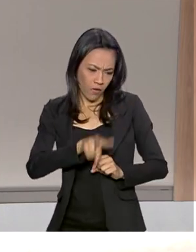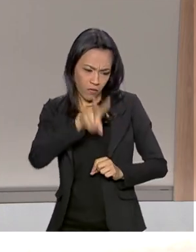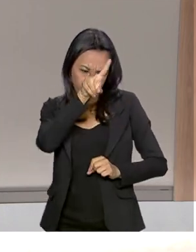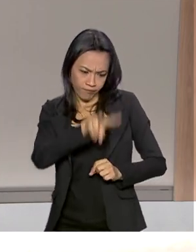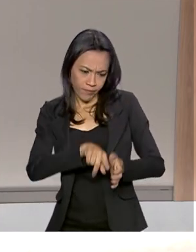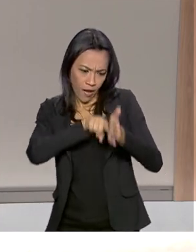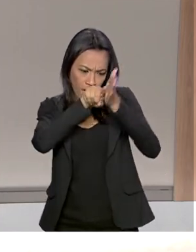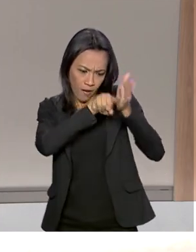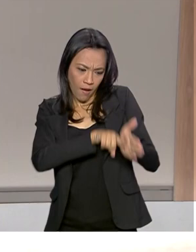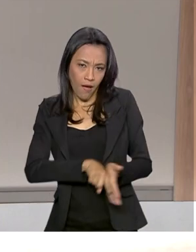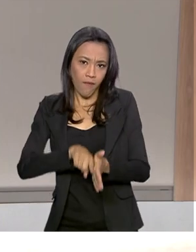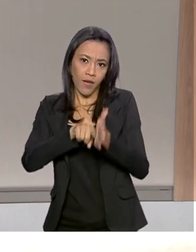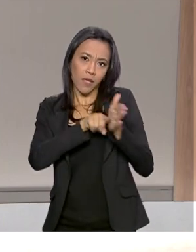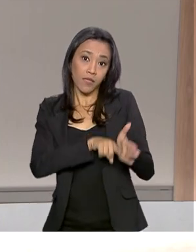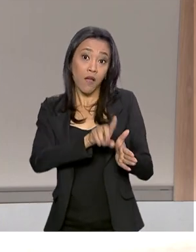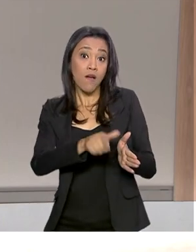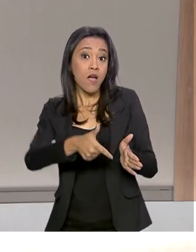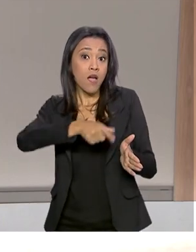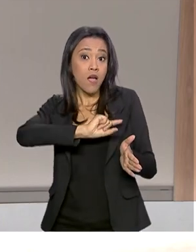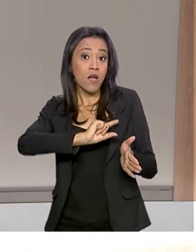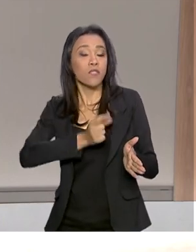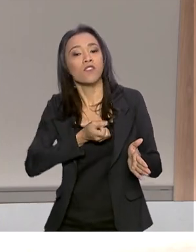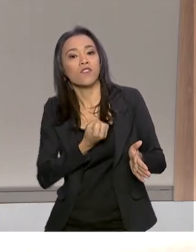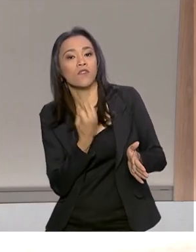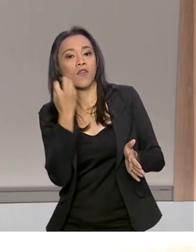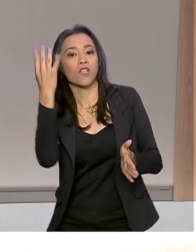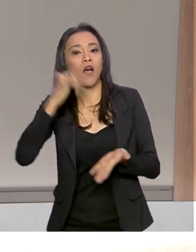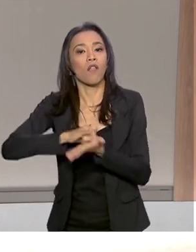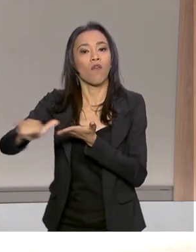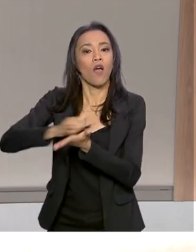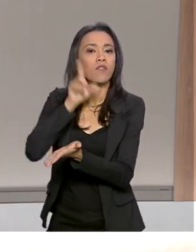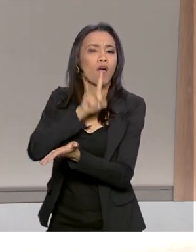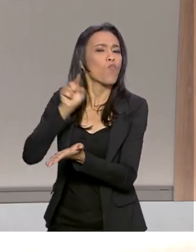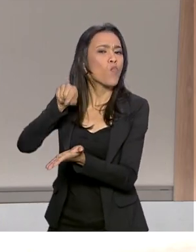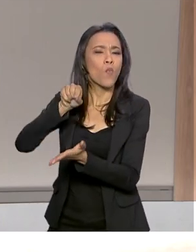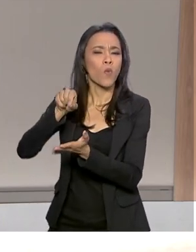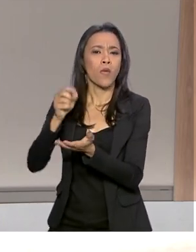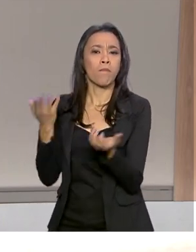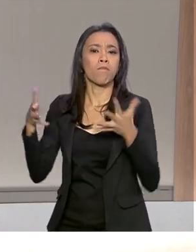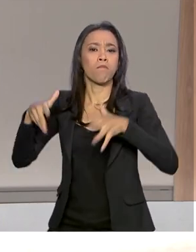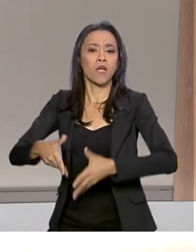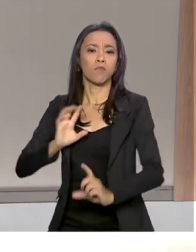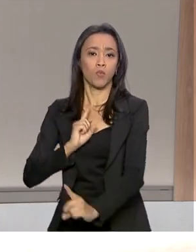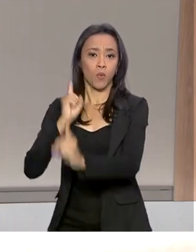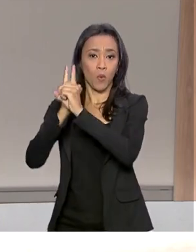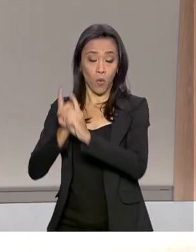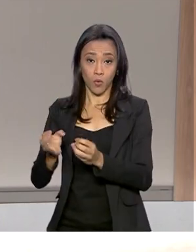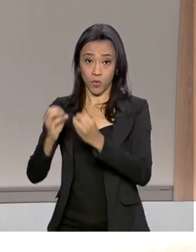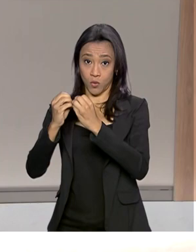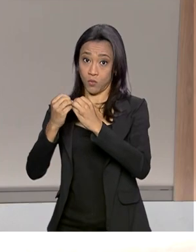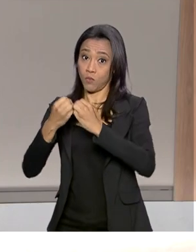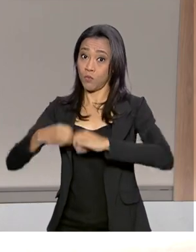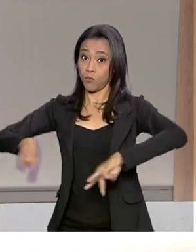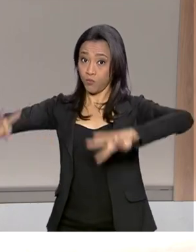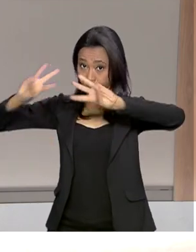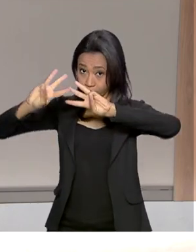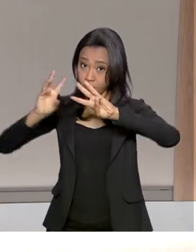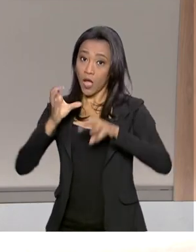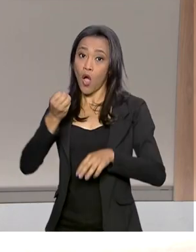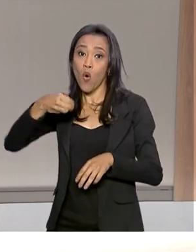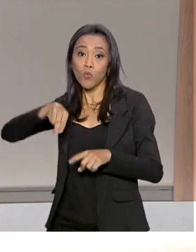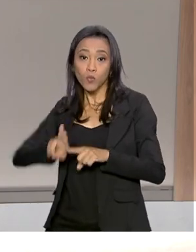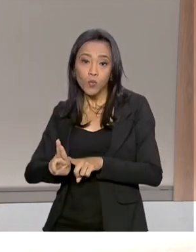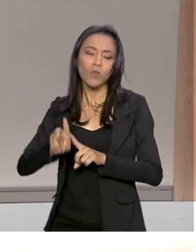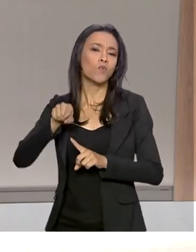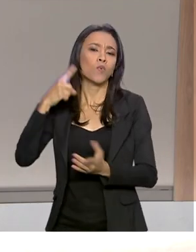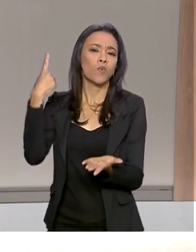presidente antes da viagem dele a Nova Iorque, onde participa da Assembleia Geral da ONU. Essa viagem a Nova Iorque está marcada pro dia